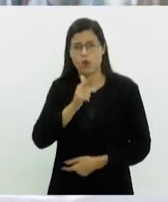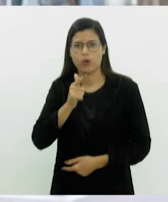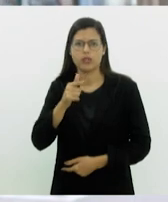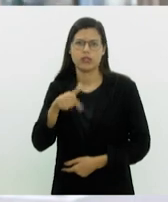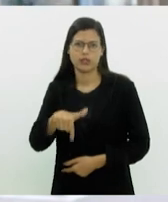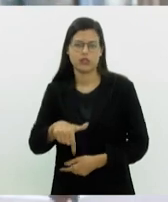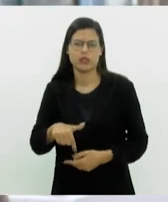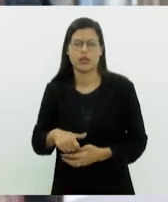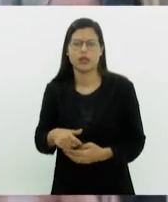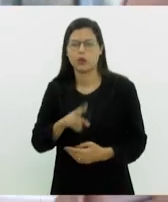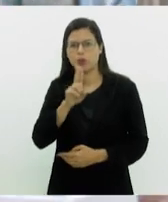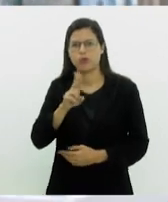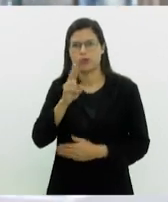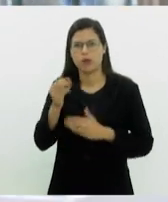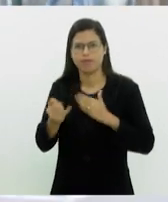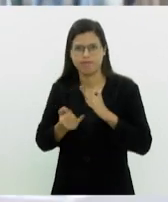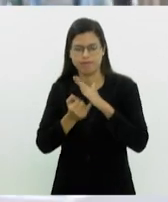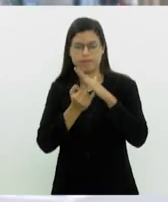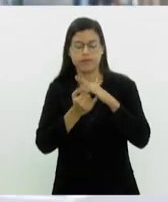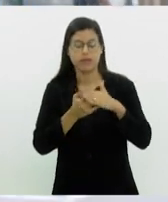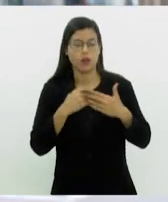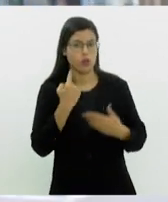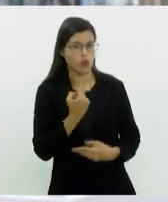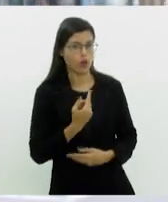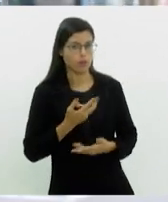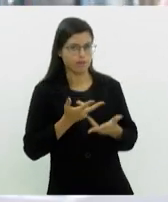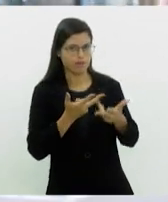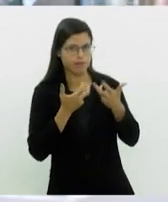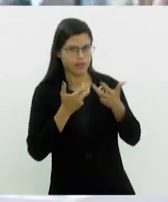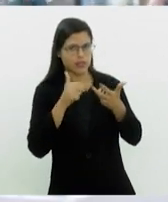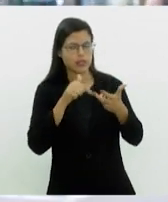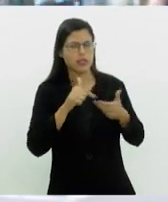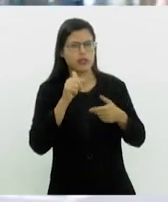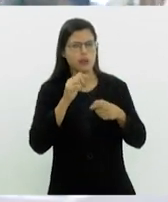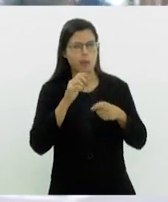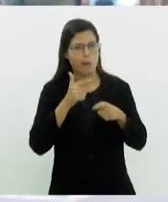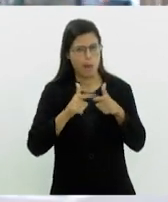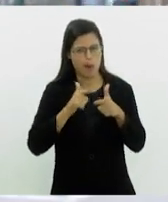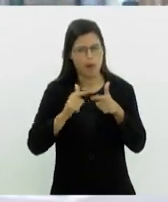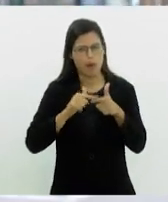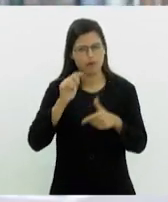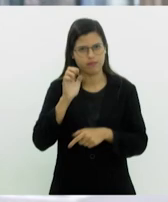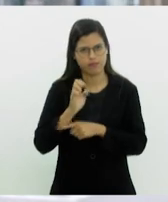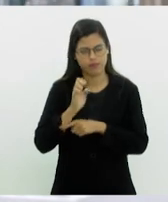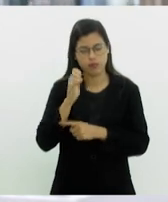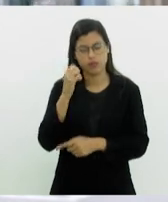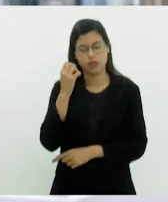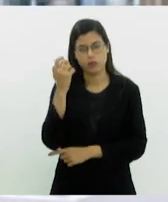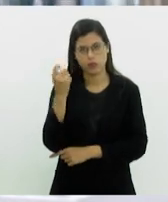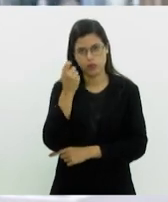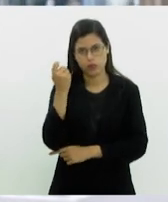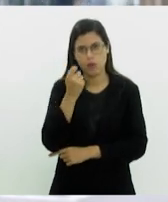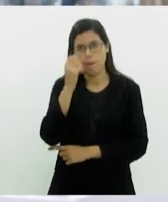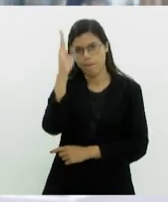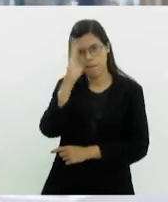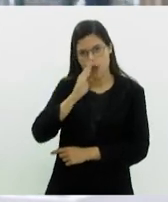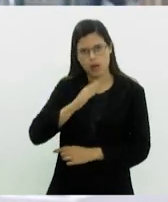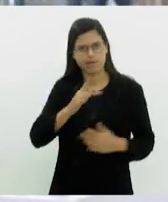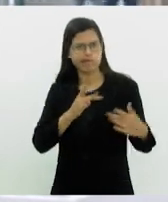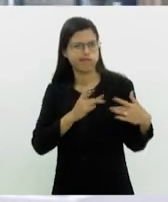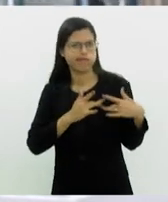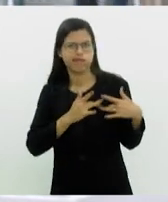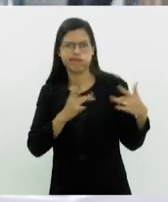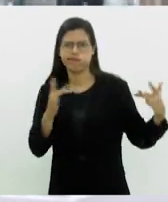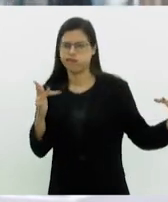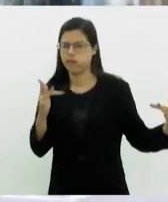tem percebido que, nessa tragédia do Rio Grande do Sul, o Brasil está sendo muito solidário. E, claro, o Rio de Janeiro,